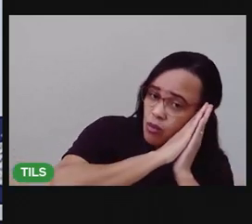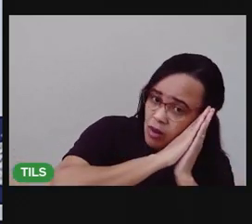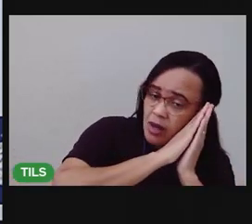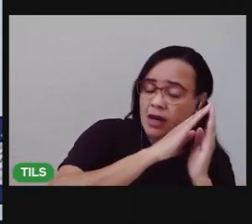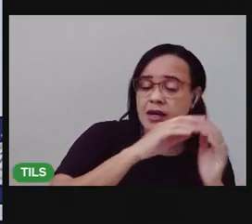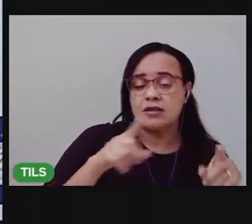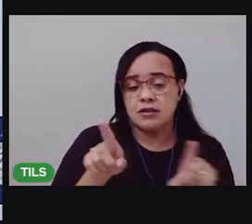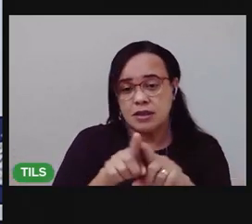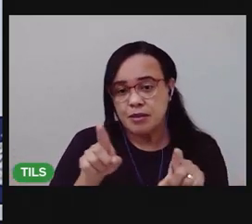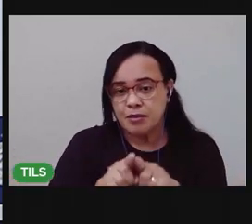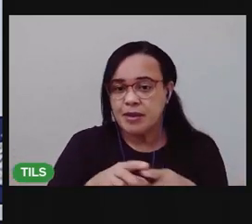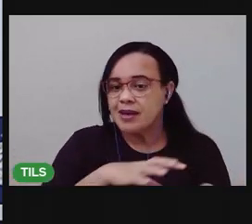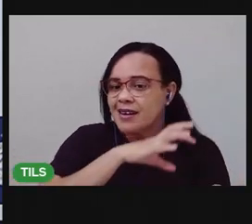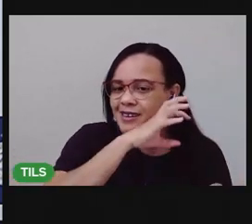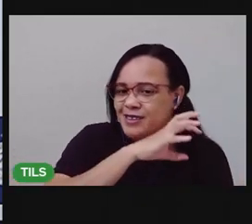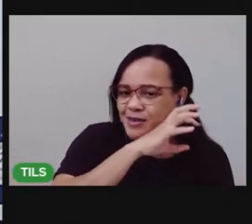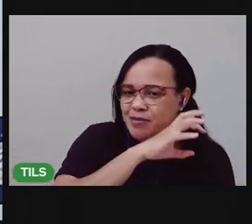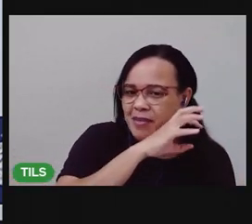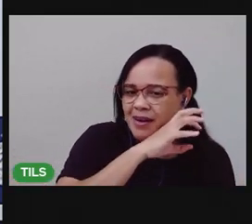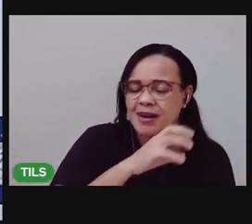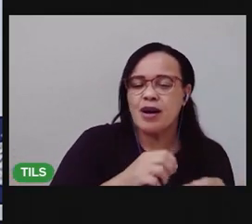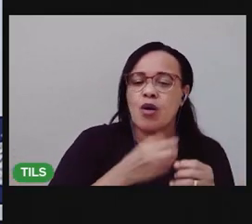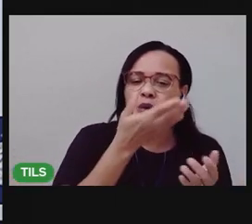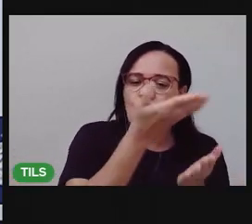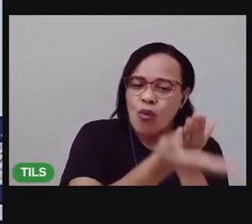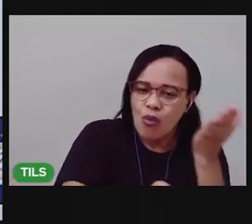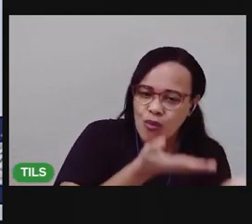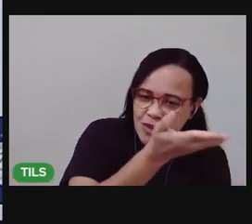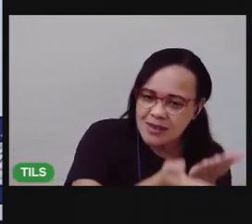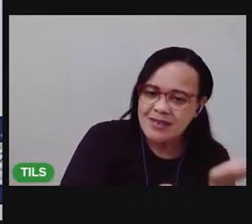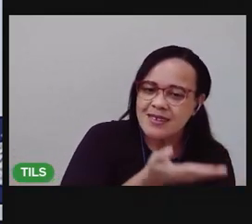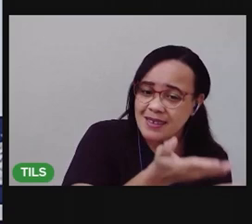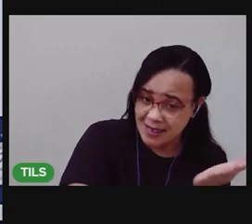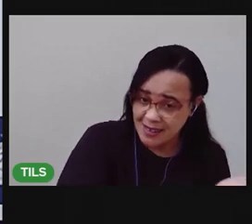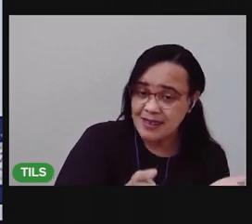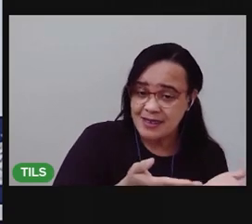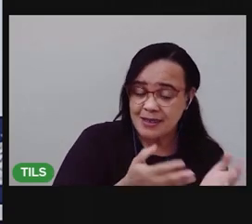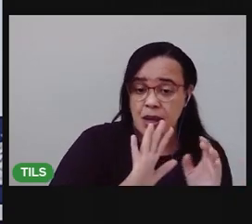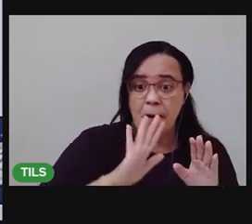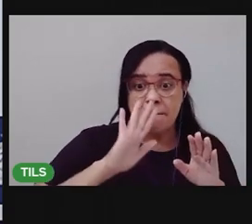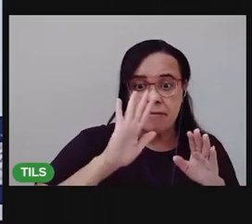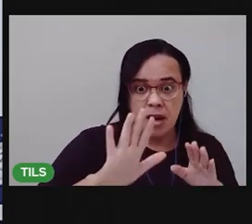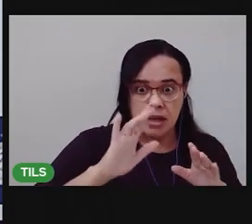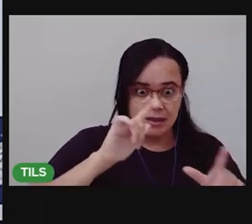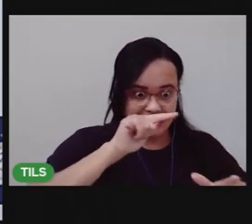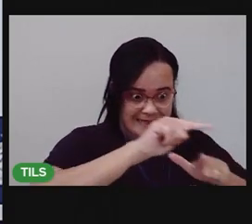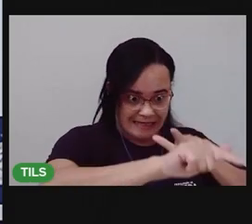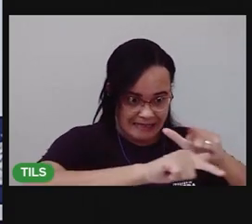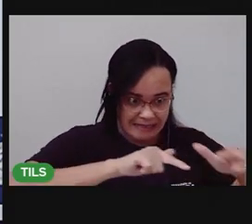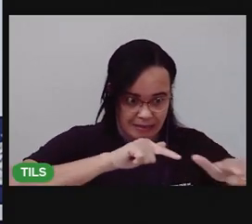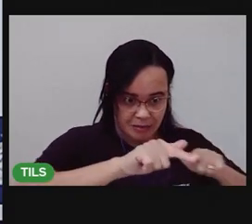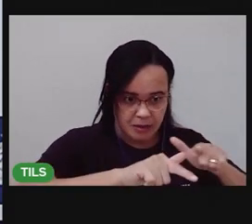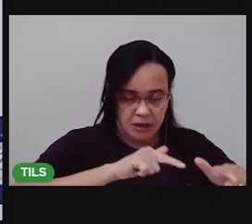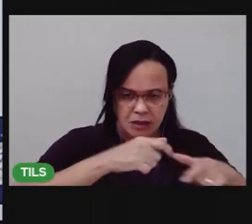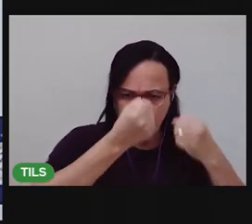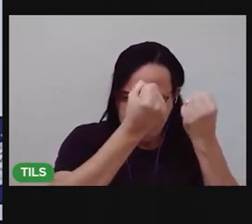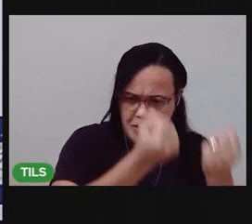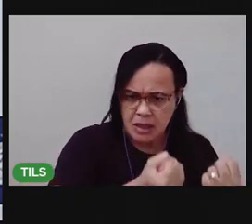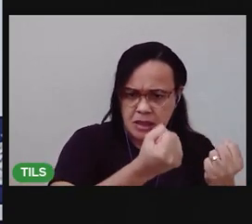Vimos que trabalho é coisa de adulto, não tarefa de criança.